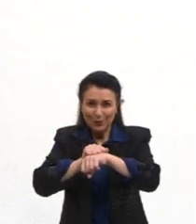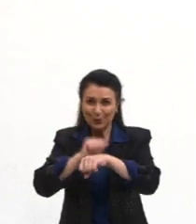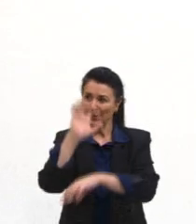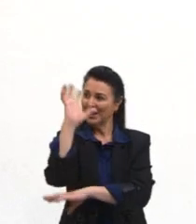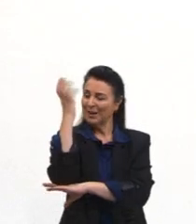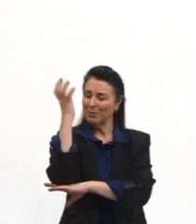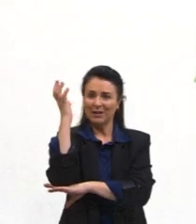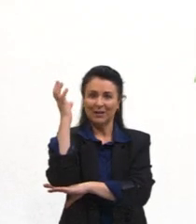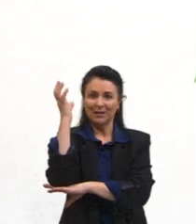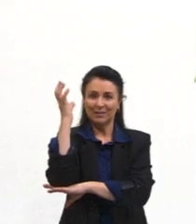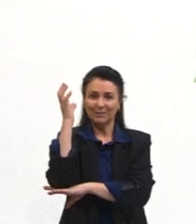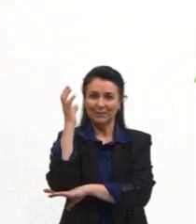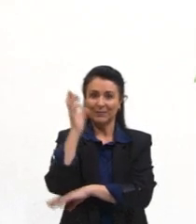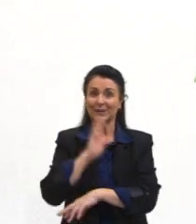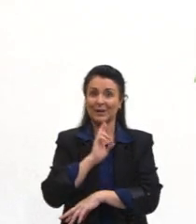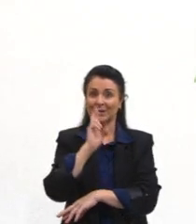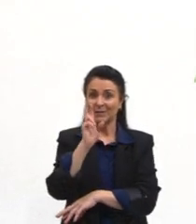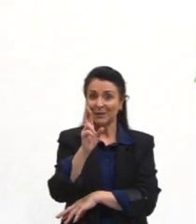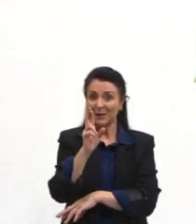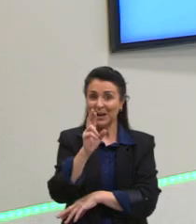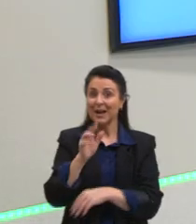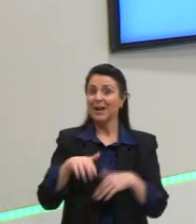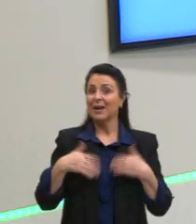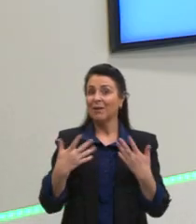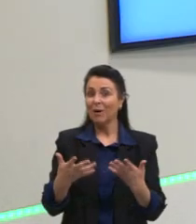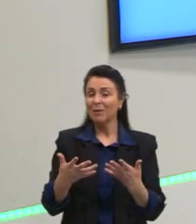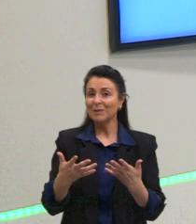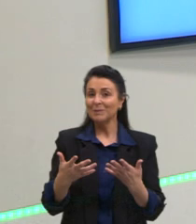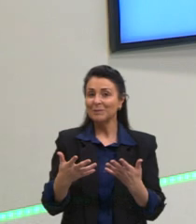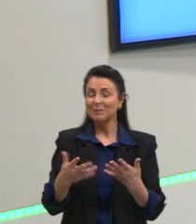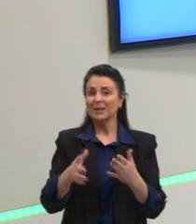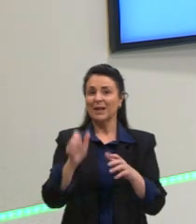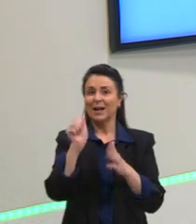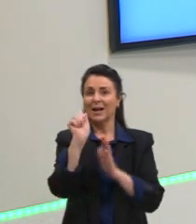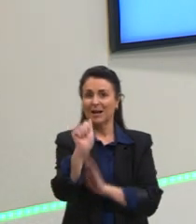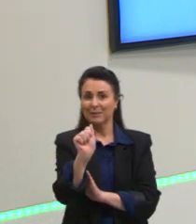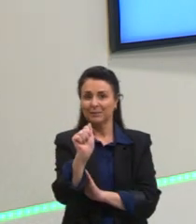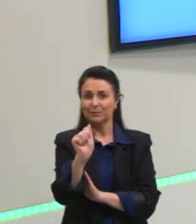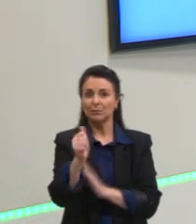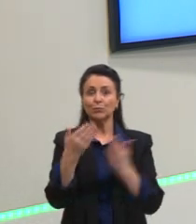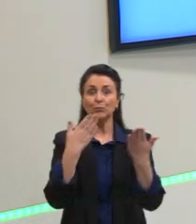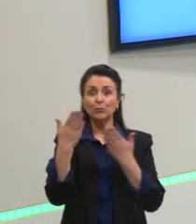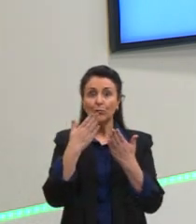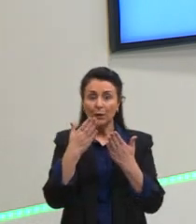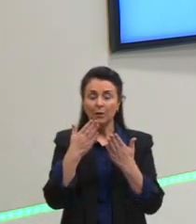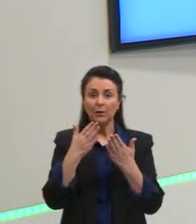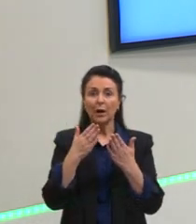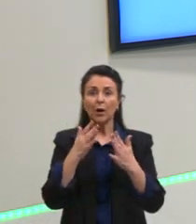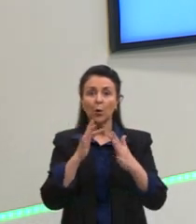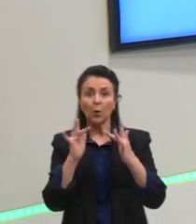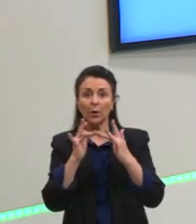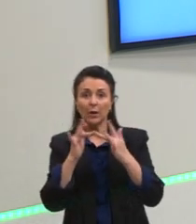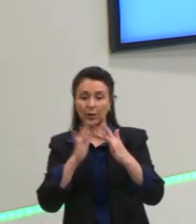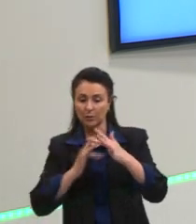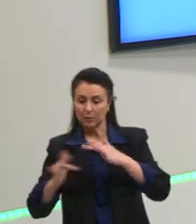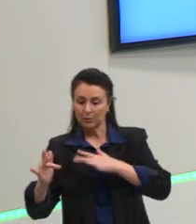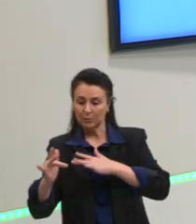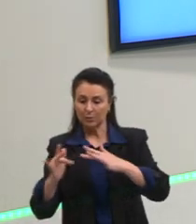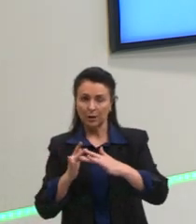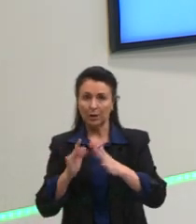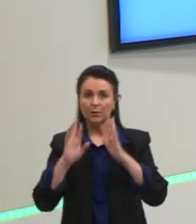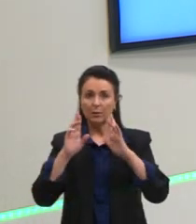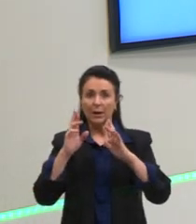Então, a resposta é A. Gente, se ficou alguma dúvida, pode me procurar nas redes sociais, espero que vocês tenham gostado.